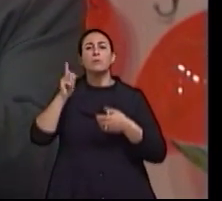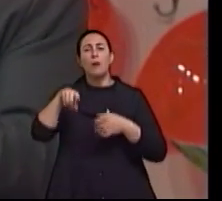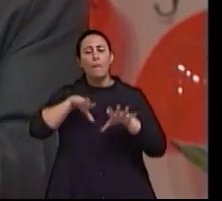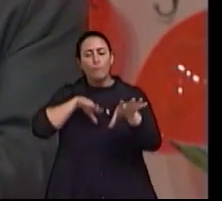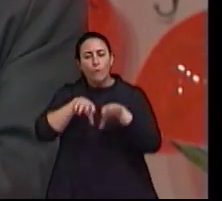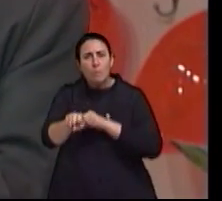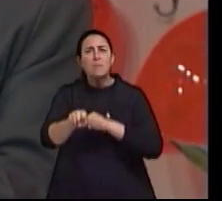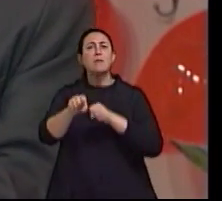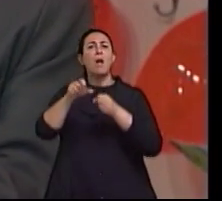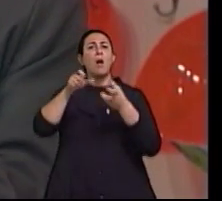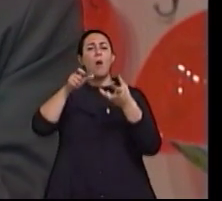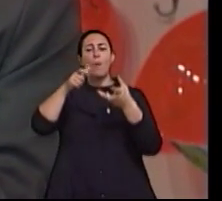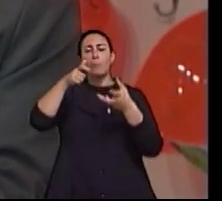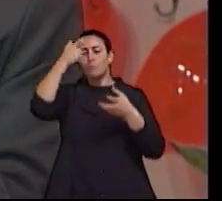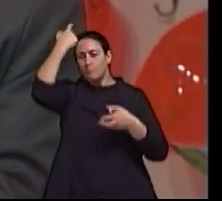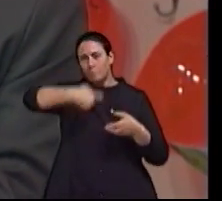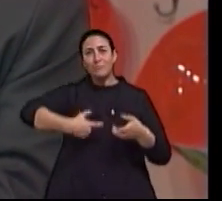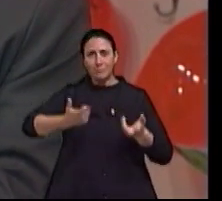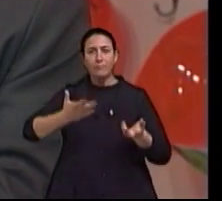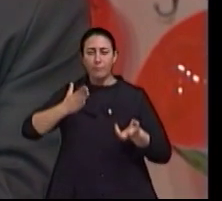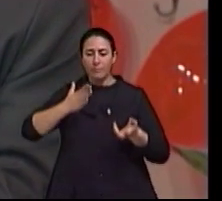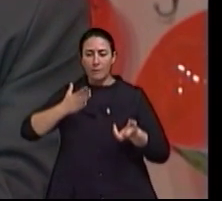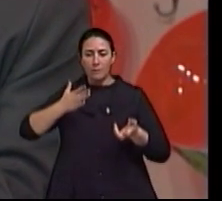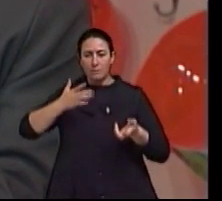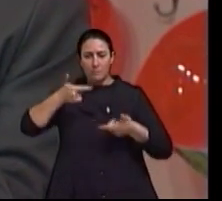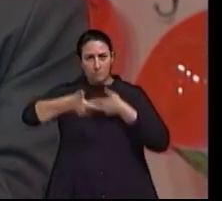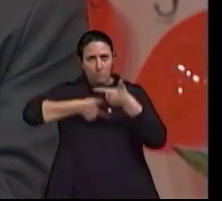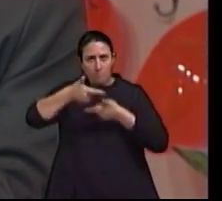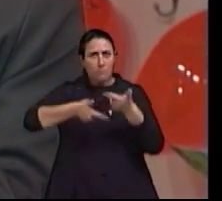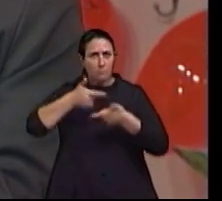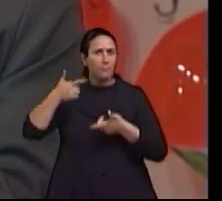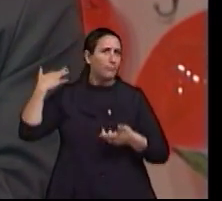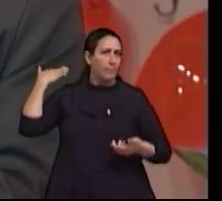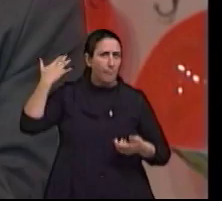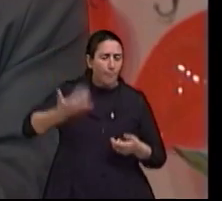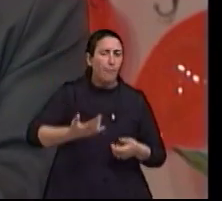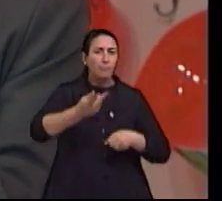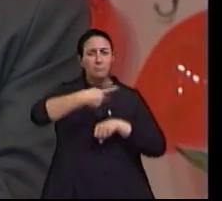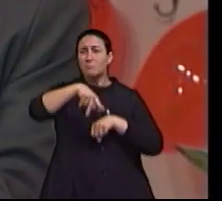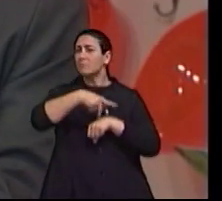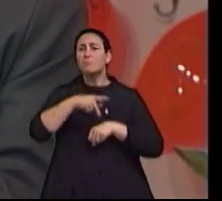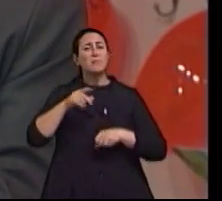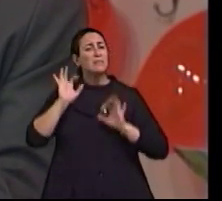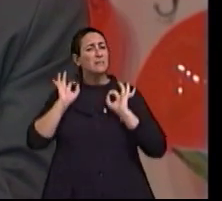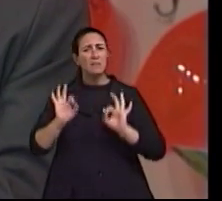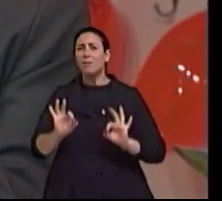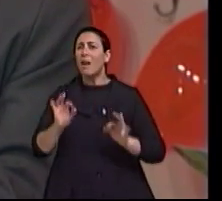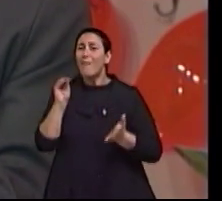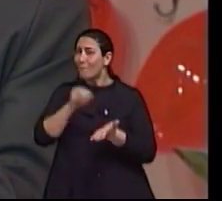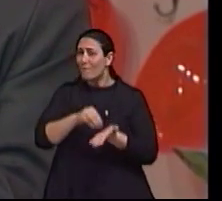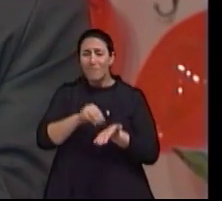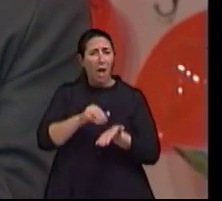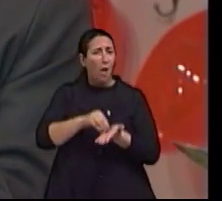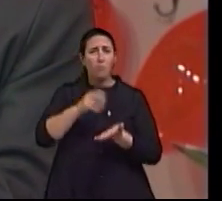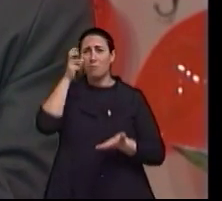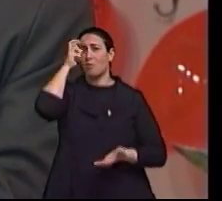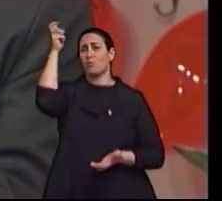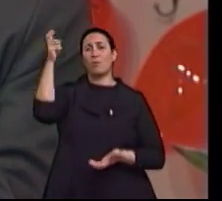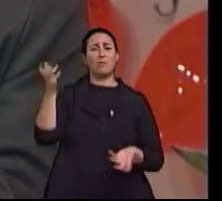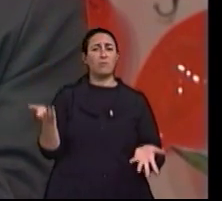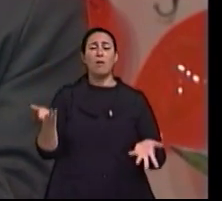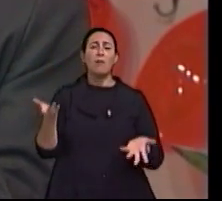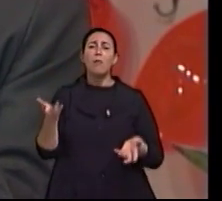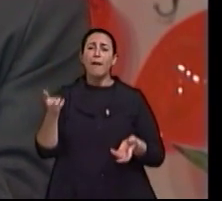formação e de geração, através do seu trabalho de riqueza para o país, é uma tolice, no mínimo. É uma falta de inteligência.